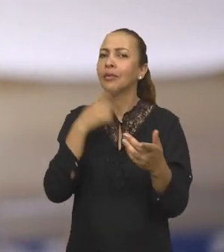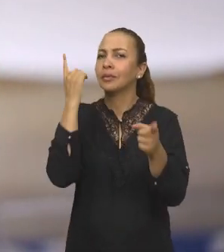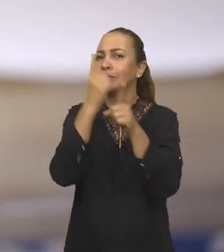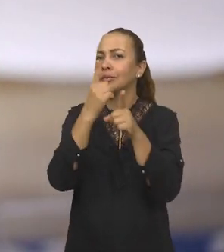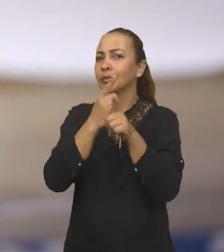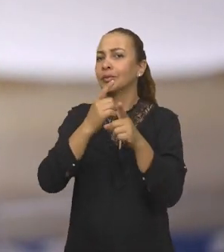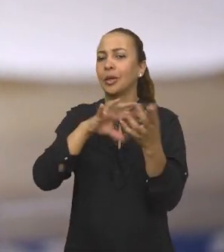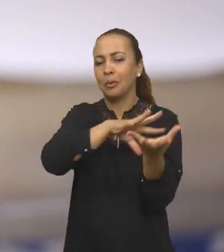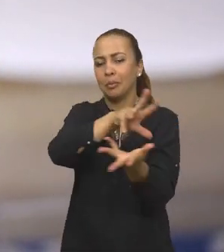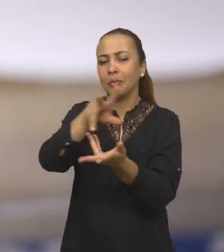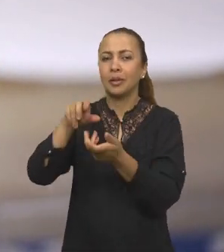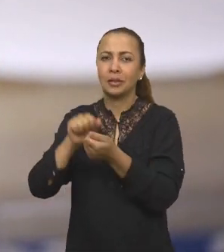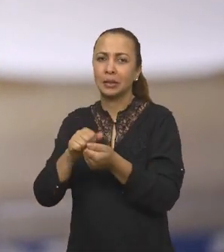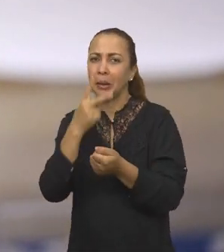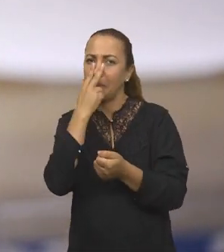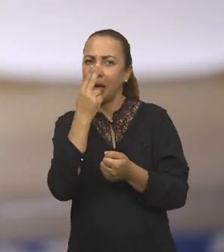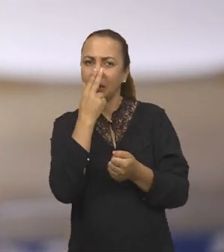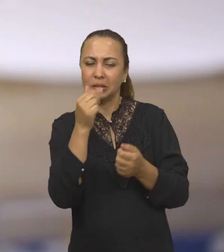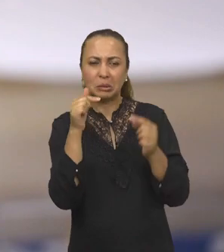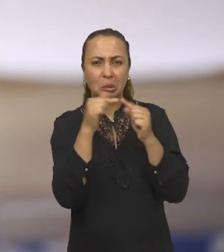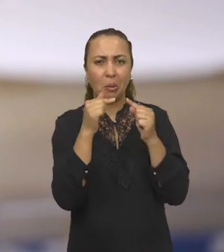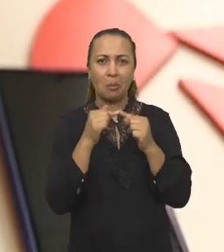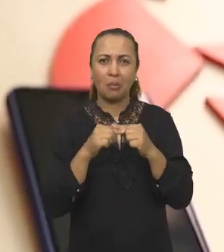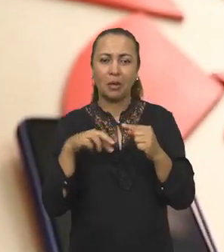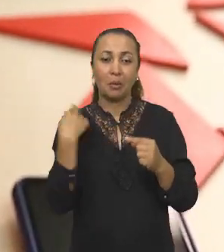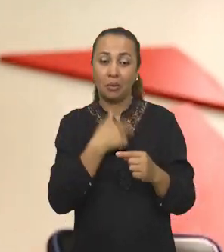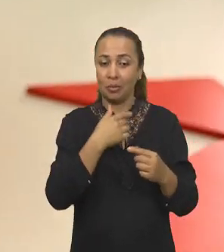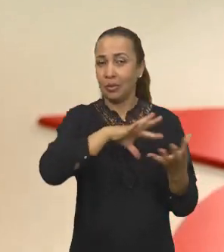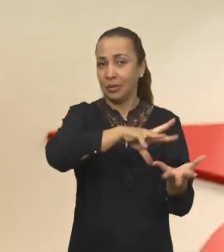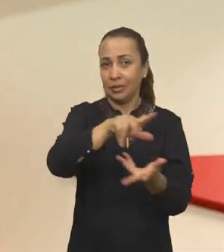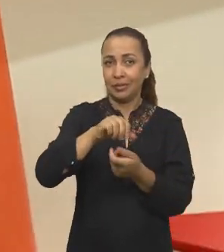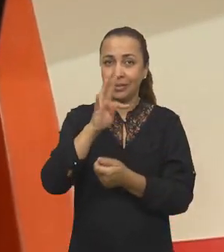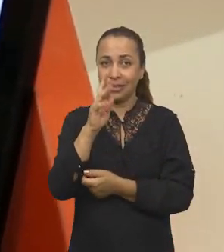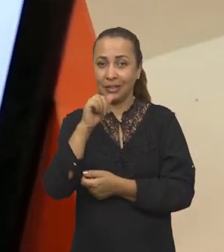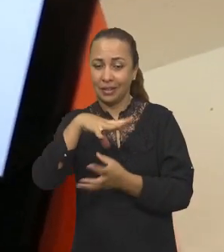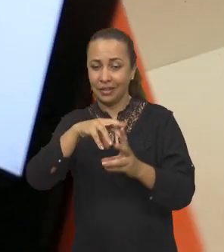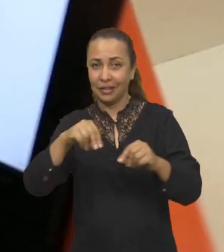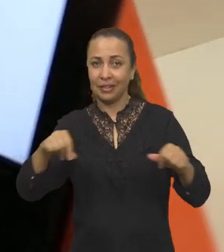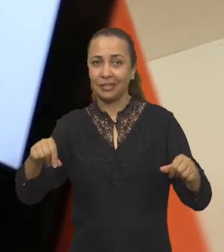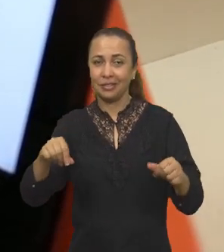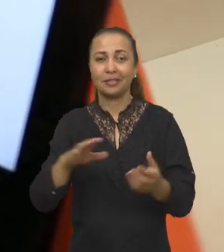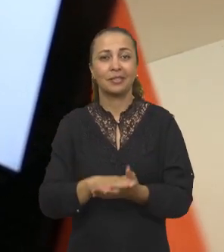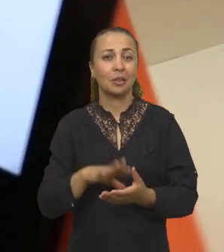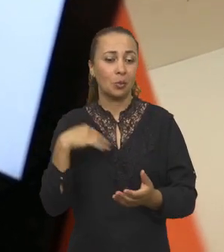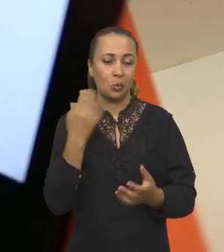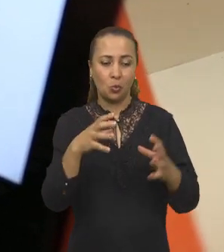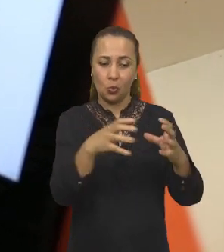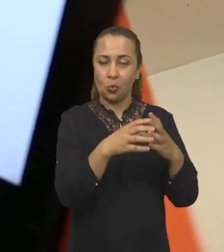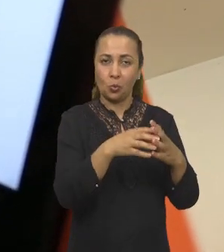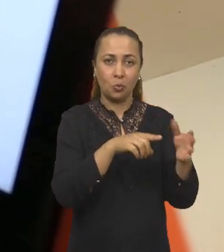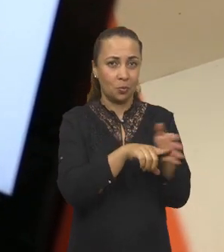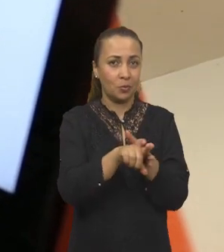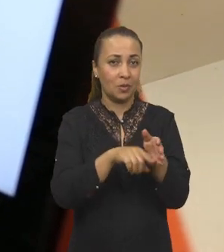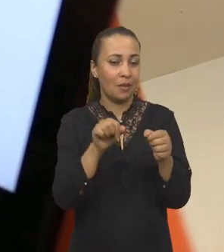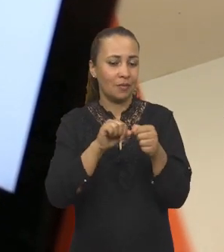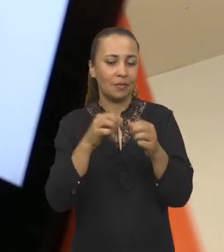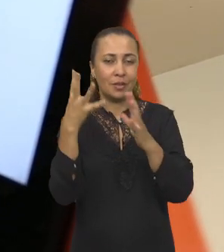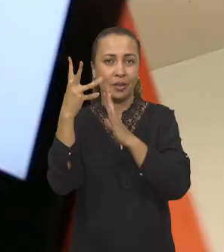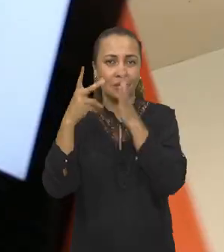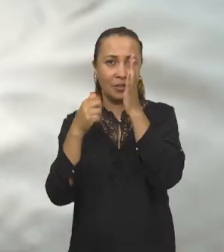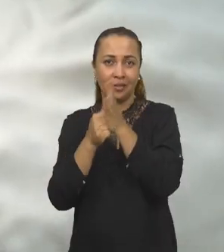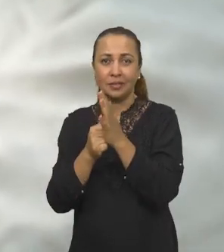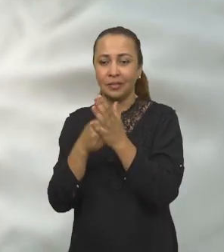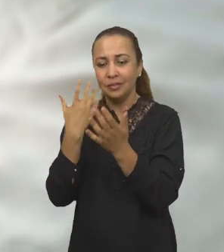vai encontrar um planeta que é de fato similar à nossa Terra. Então, um dos trabalhos que a gente desenvolve no nosso grupo de pesquisa é fazer uma